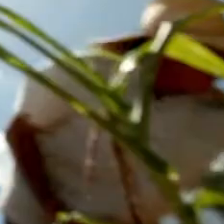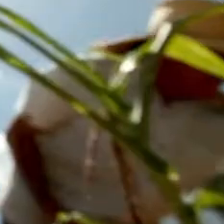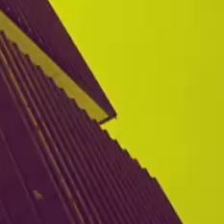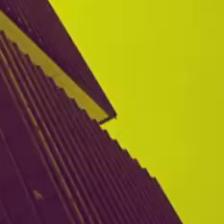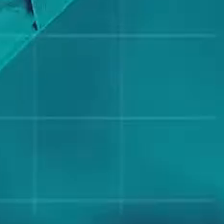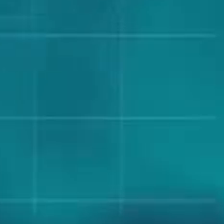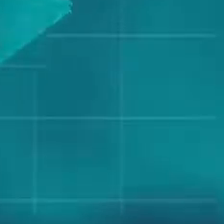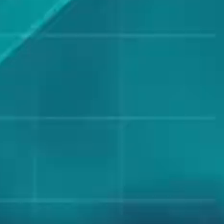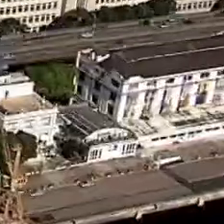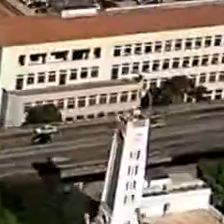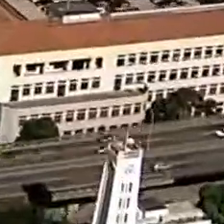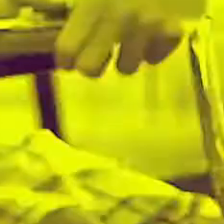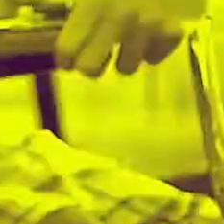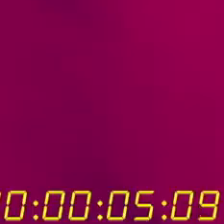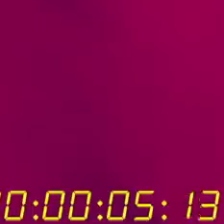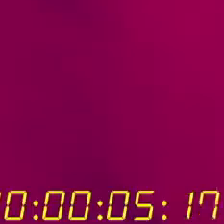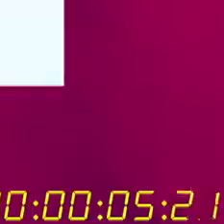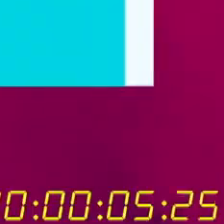A TV